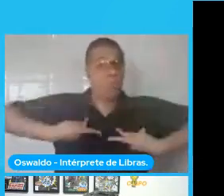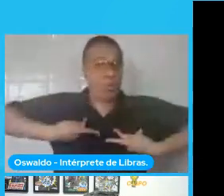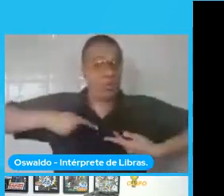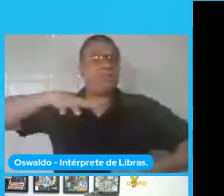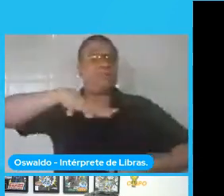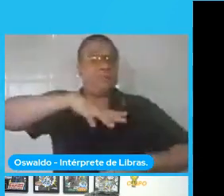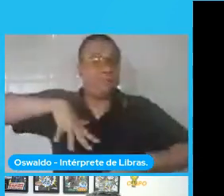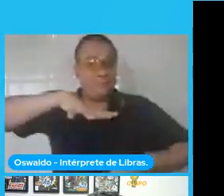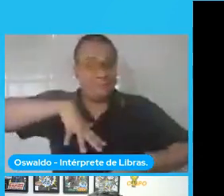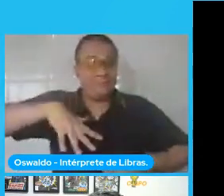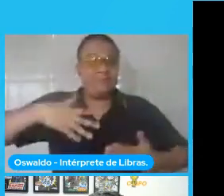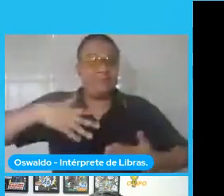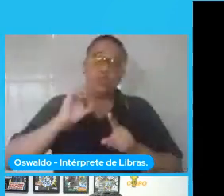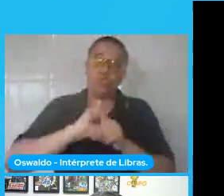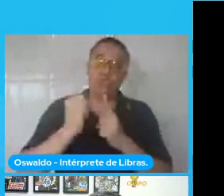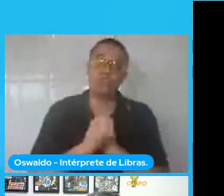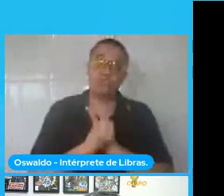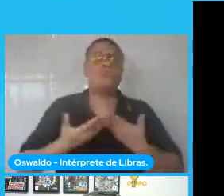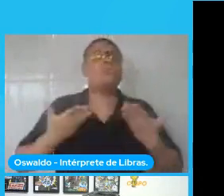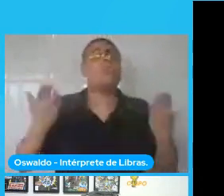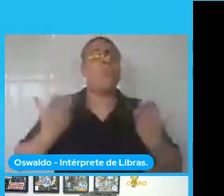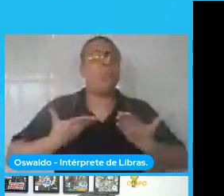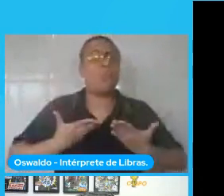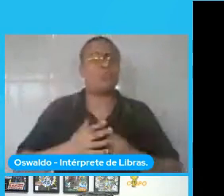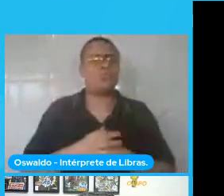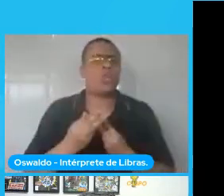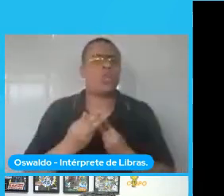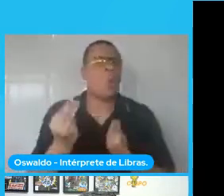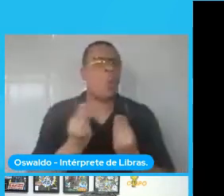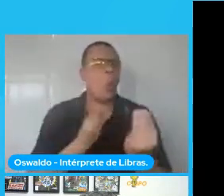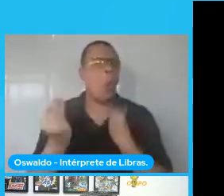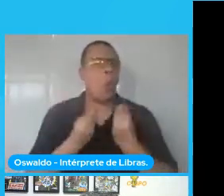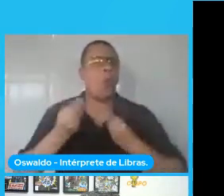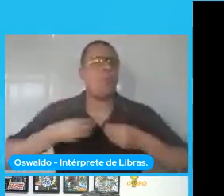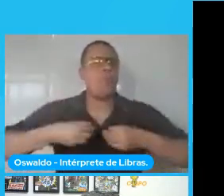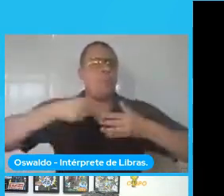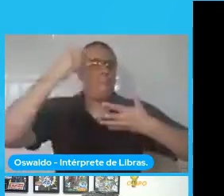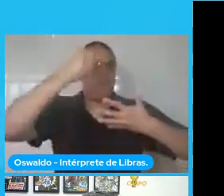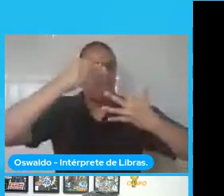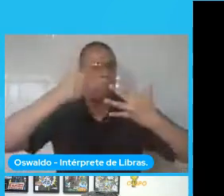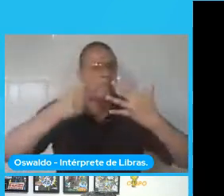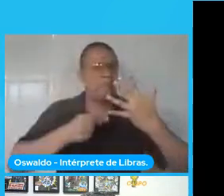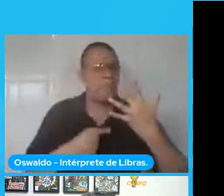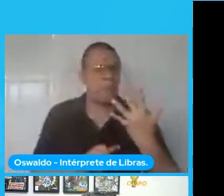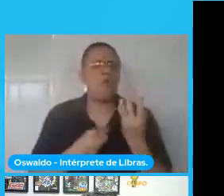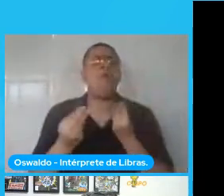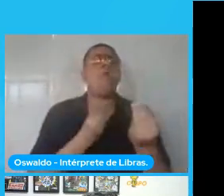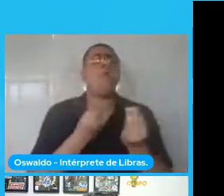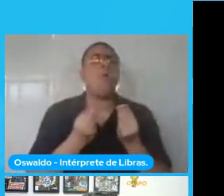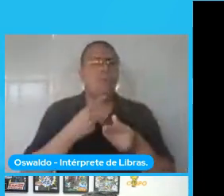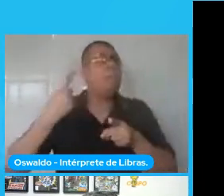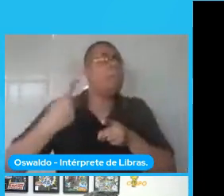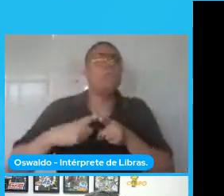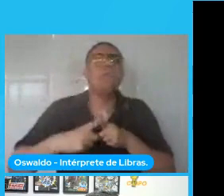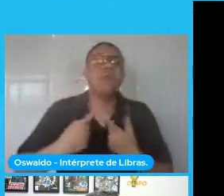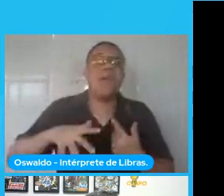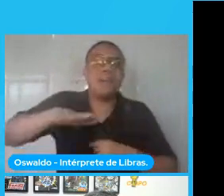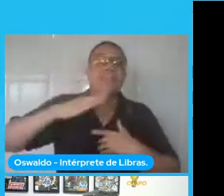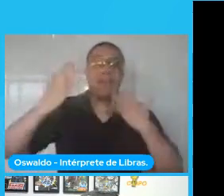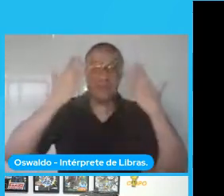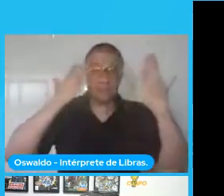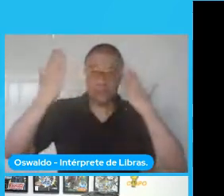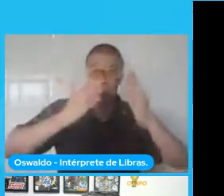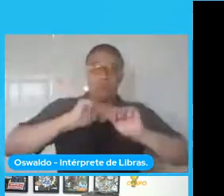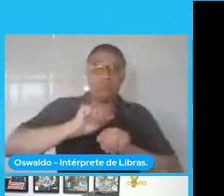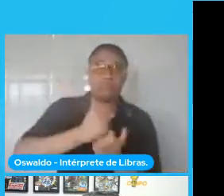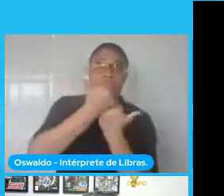mundo que a gente tem, então, desde como é que a gente classifica, por que classifica e como classifica, essa parte da psicologia tem ajudado bastante